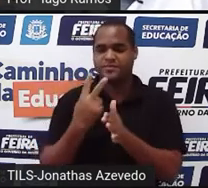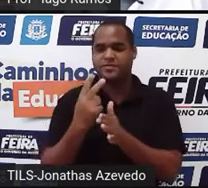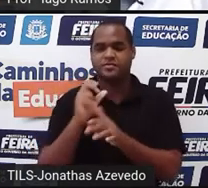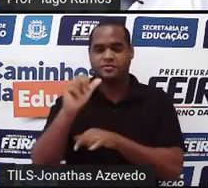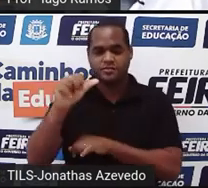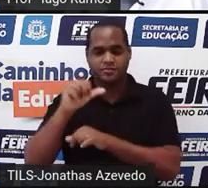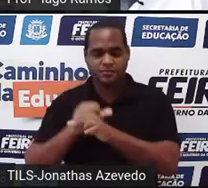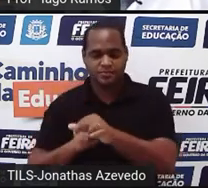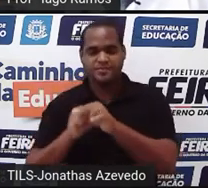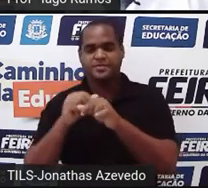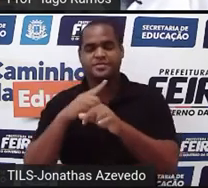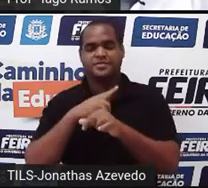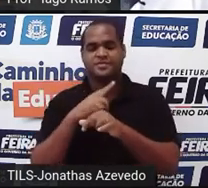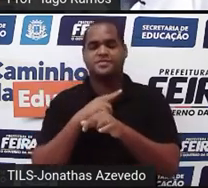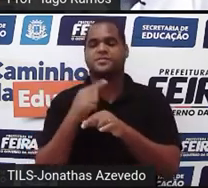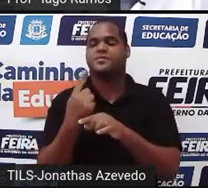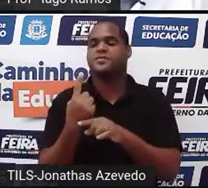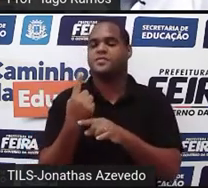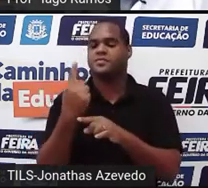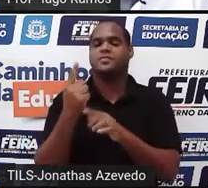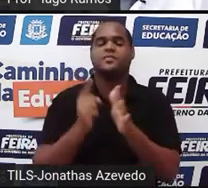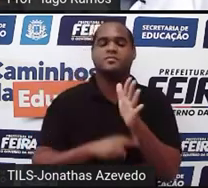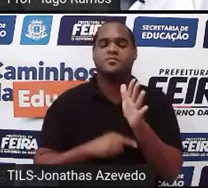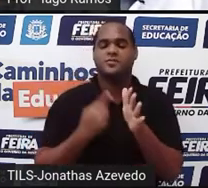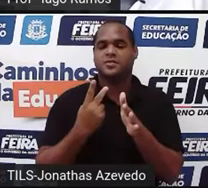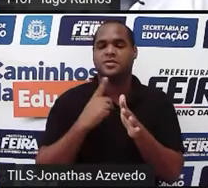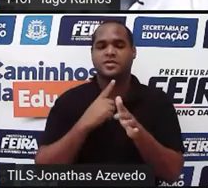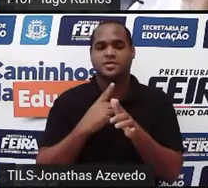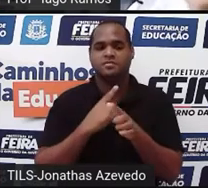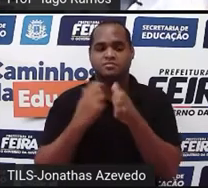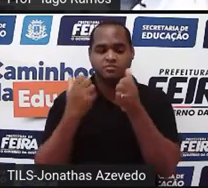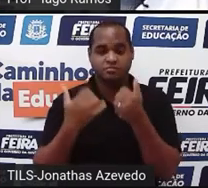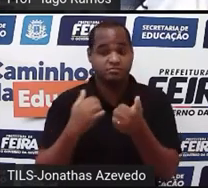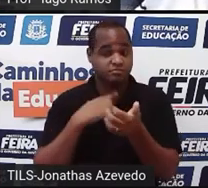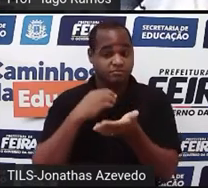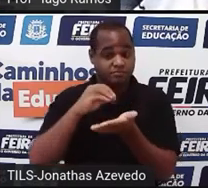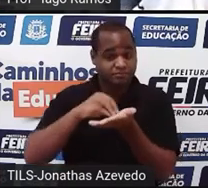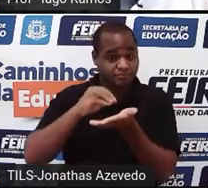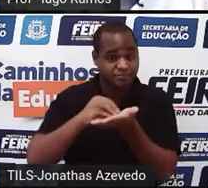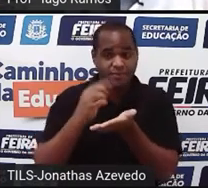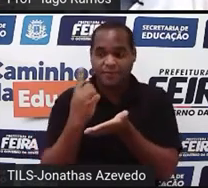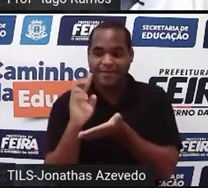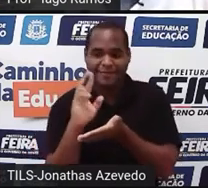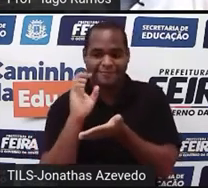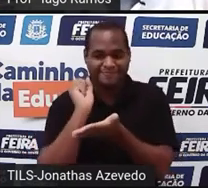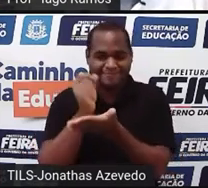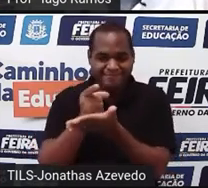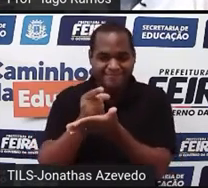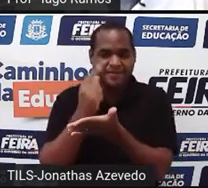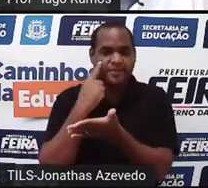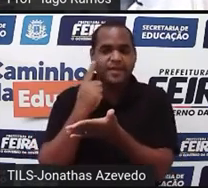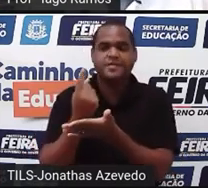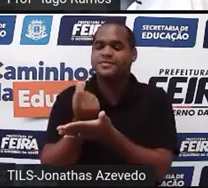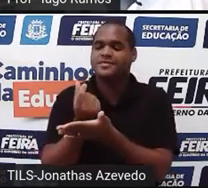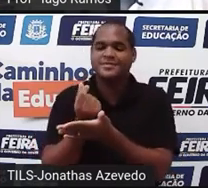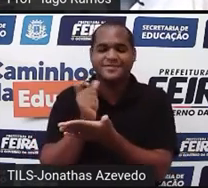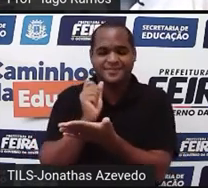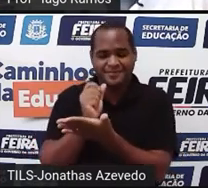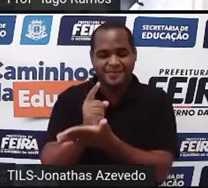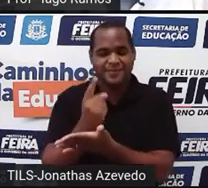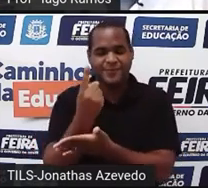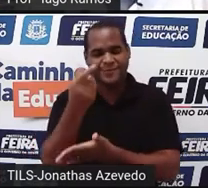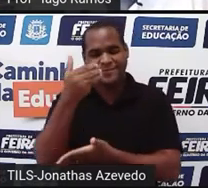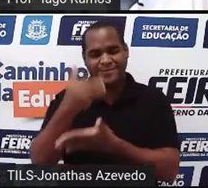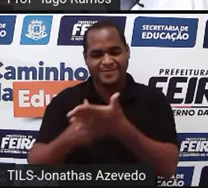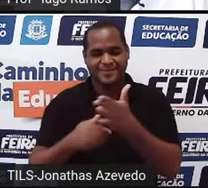muda a operação. E 1 menos 2, você deve 2 e só tem 1 real para pagar. Você fica devendo 1. Por isso que